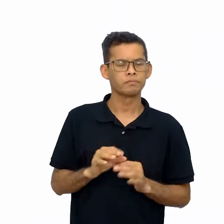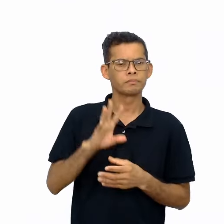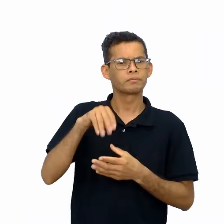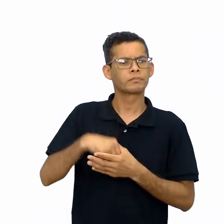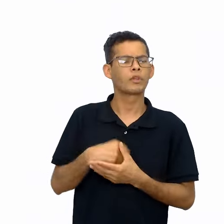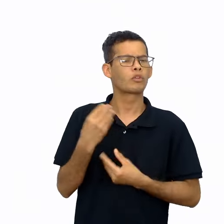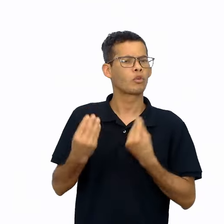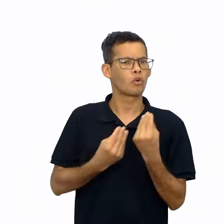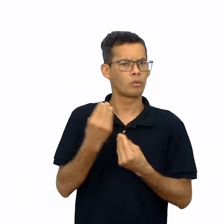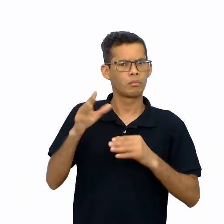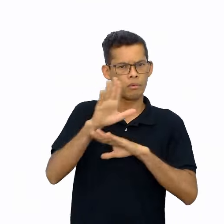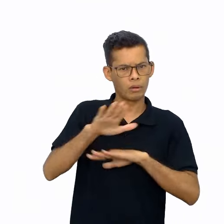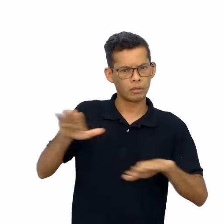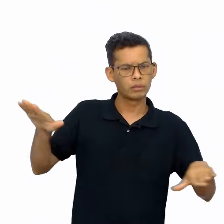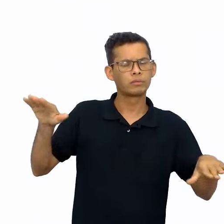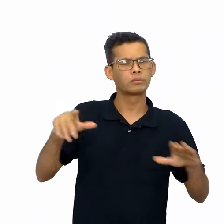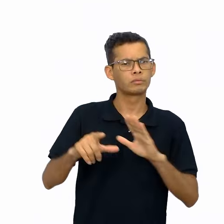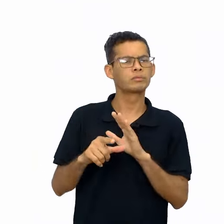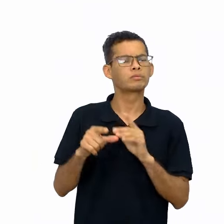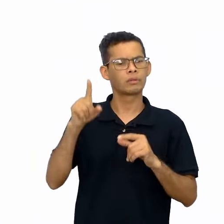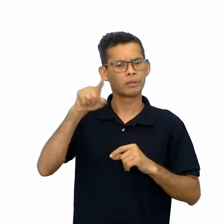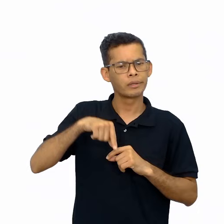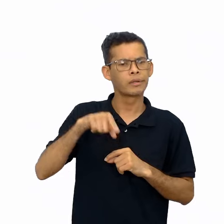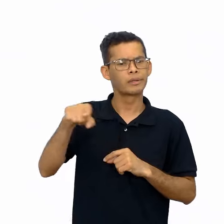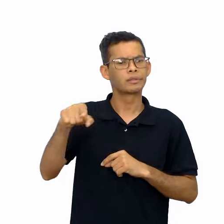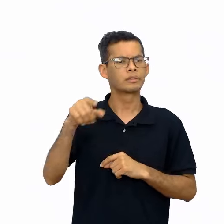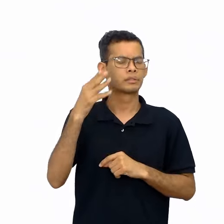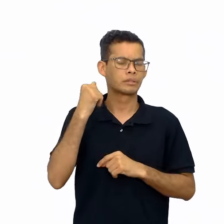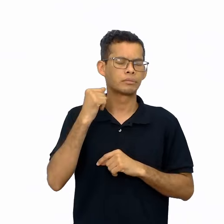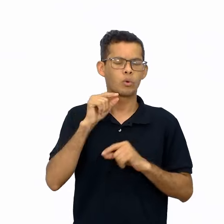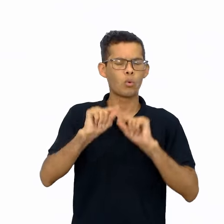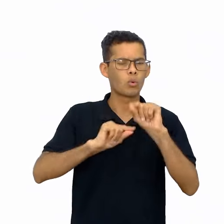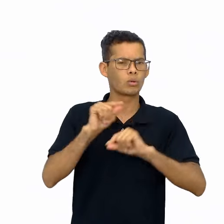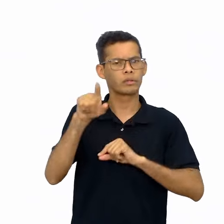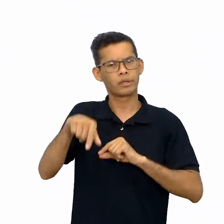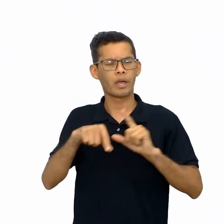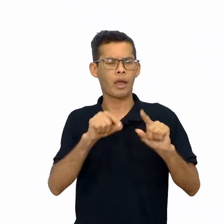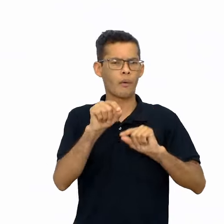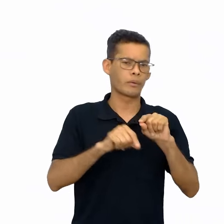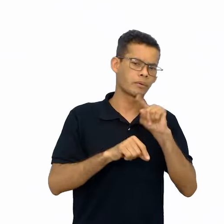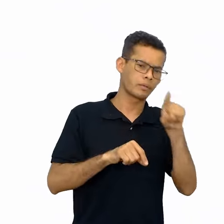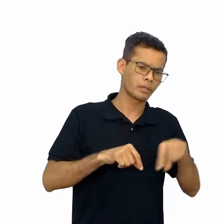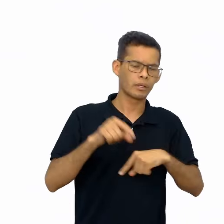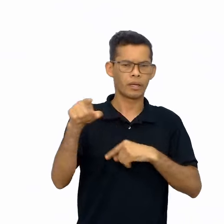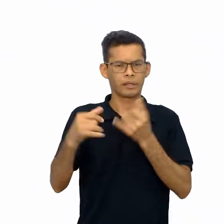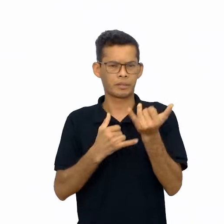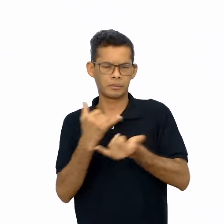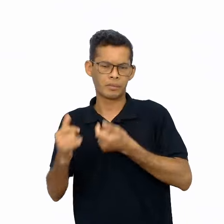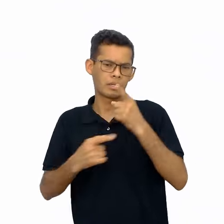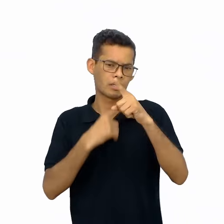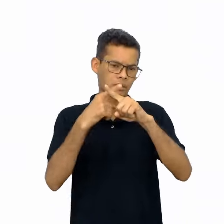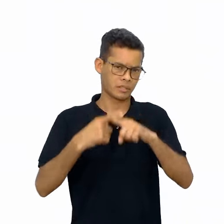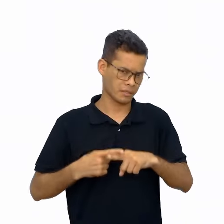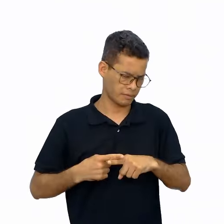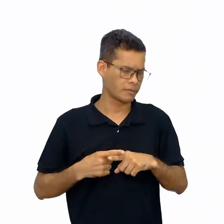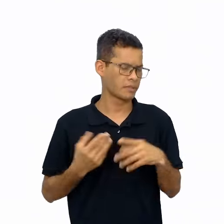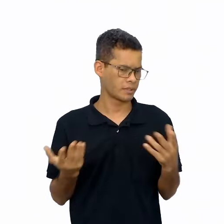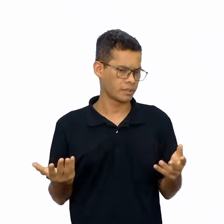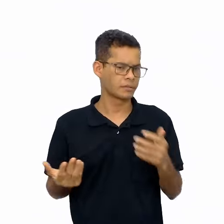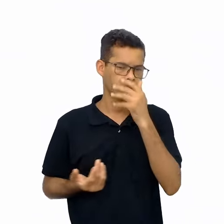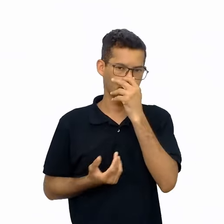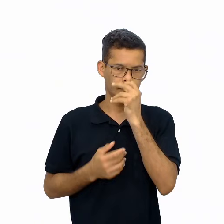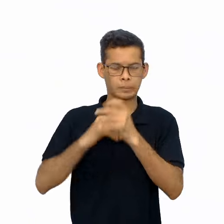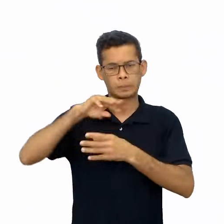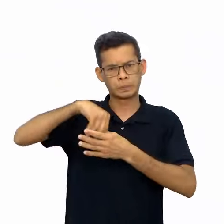os estudantes, que é o que é o que é, diverte, brinca e desafia, nessa sequência didática,